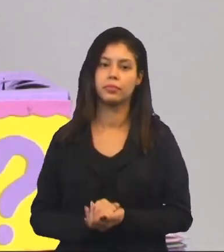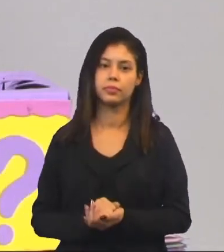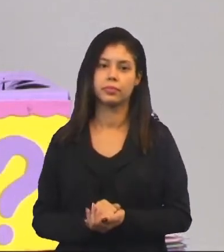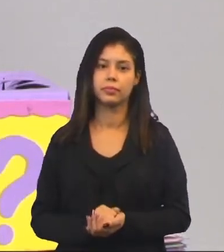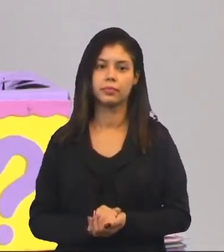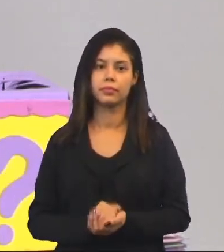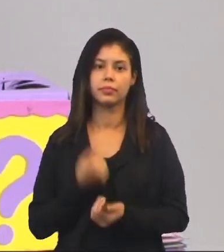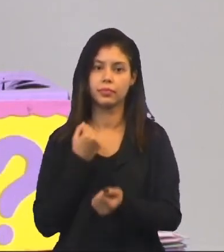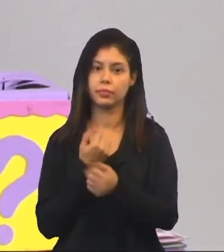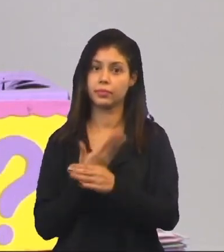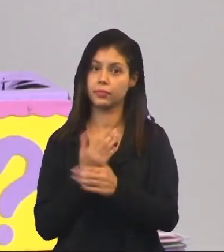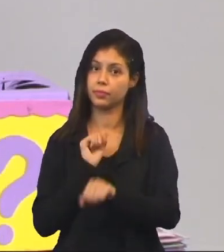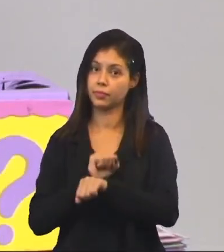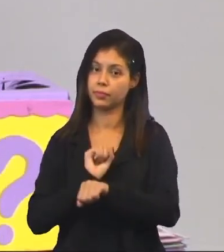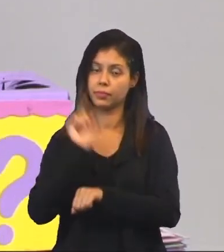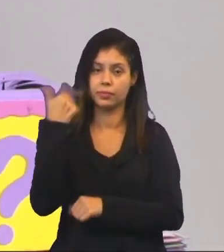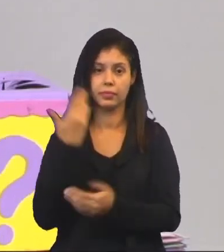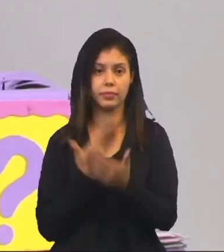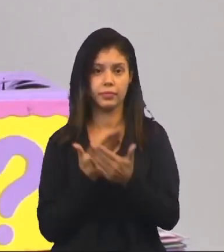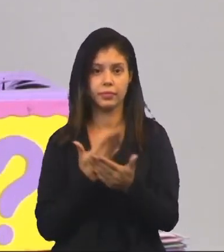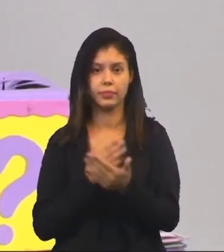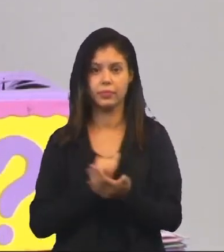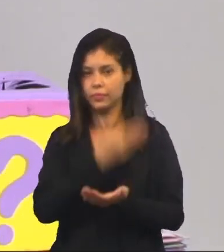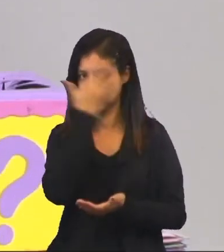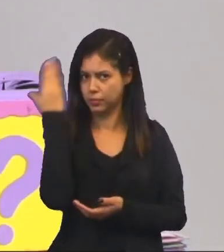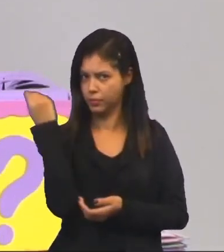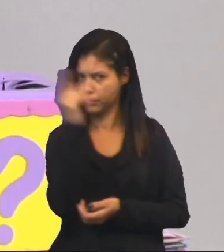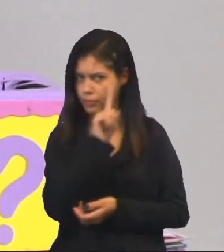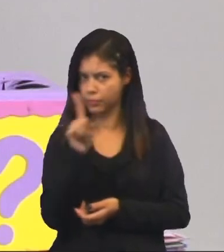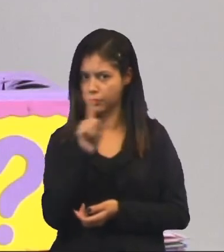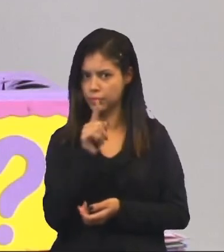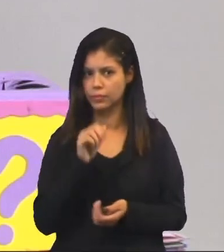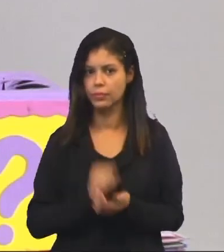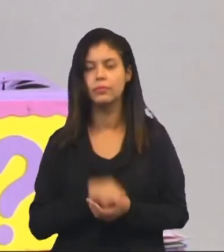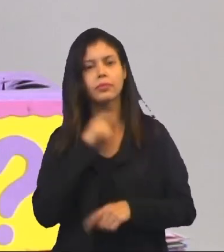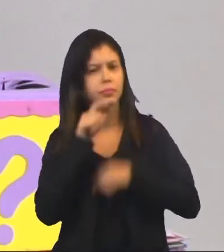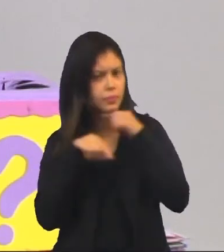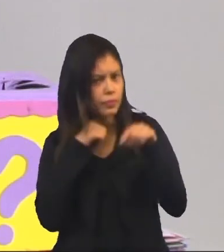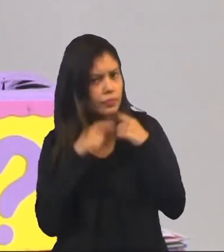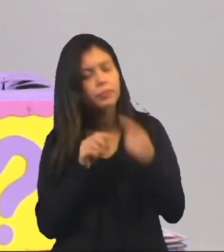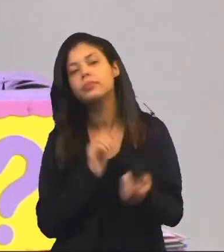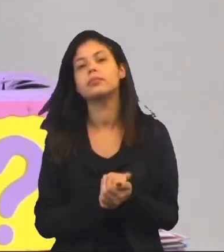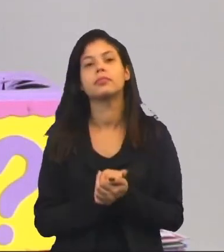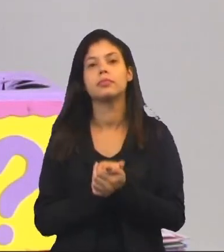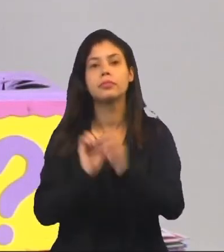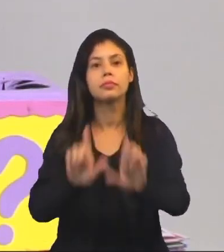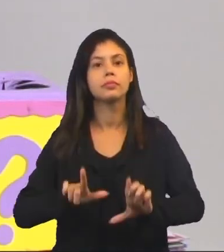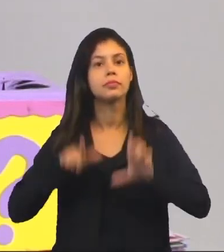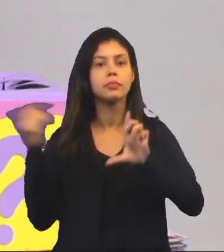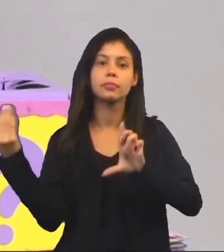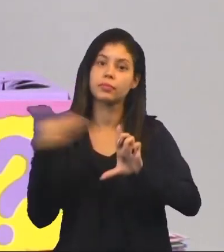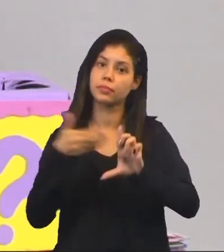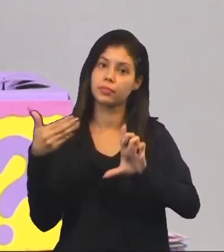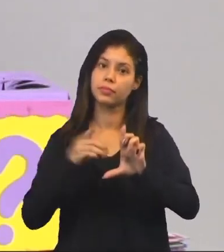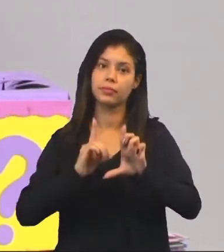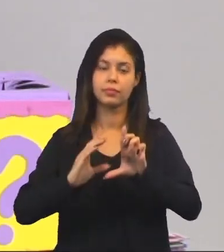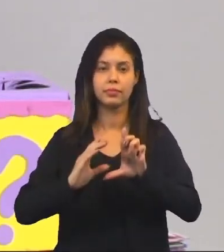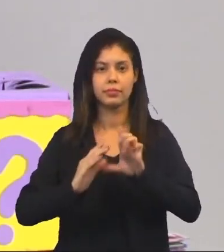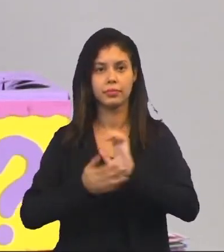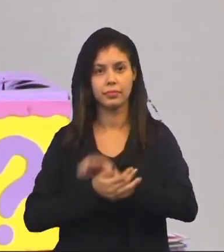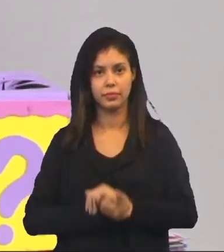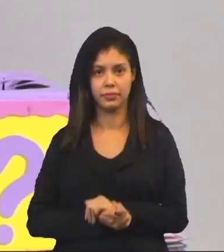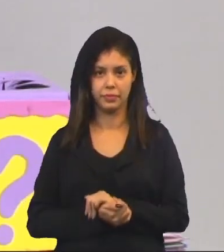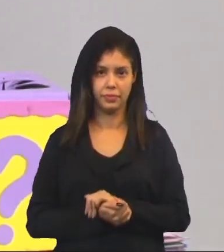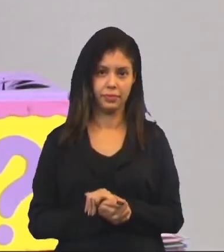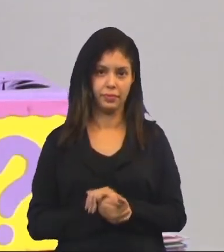Espero você na próxima aula. Não esqueçam, se estiverem com dúvida, assistam, acessem a plataforma